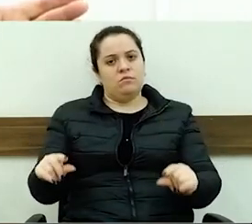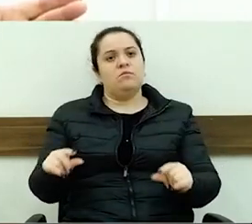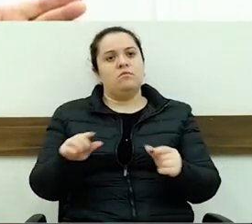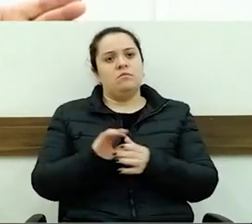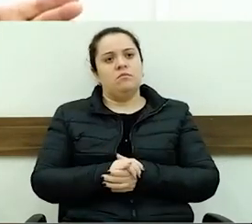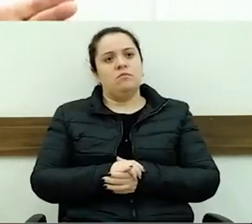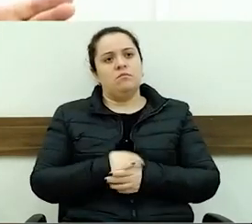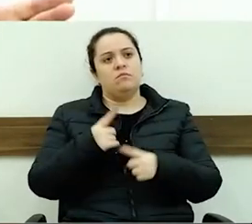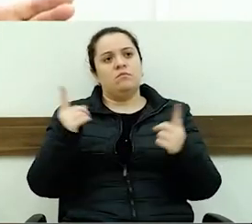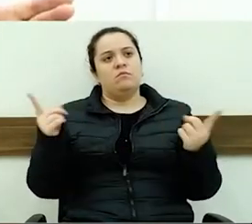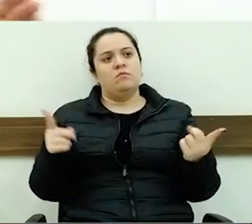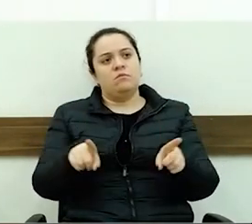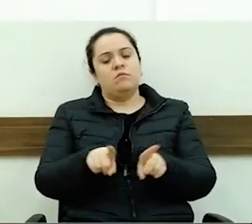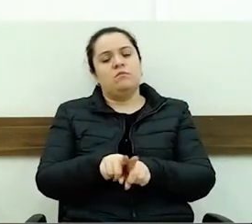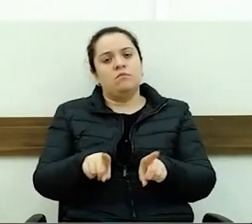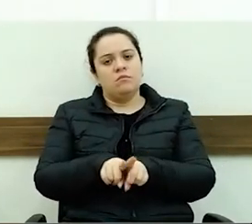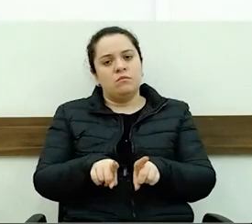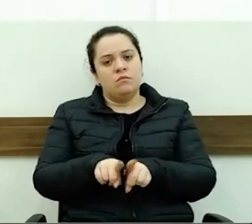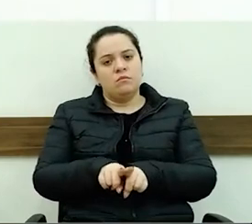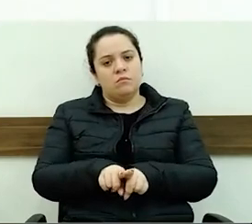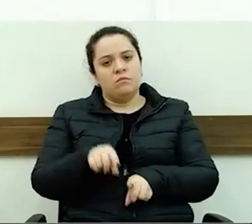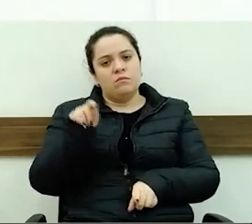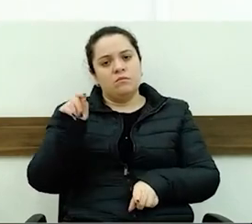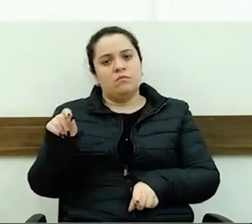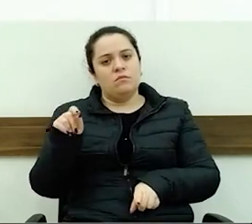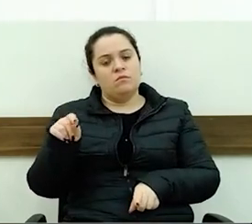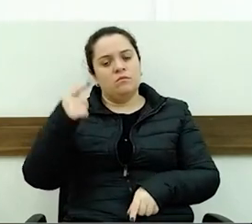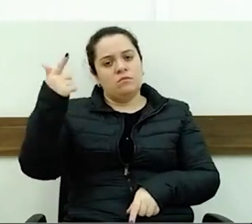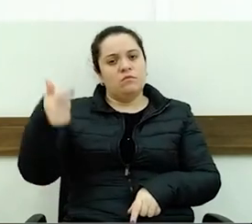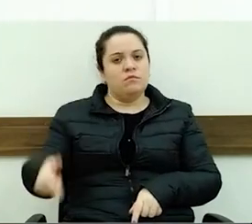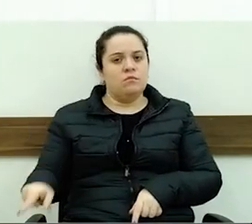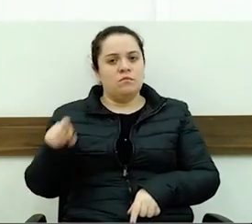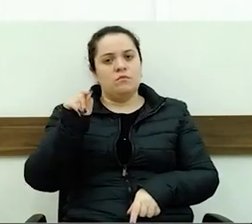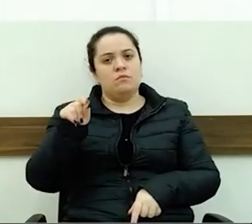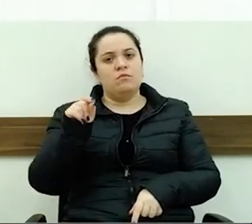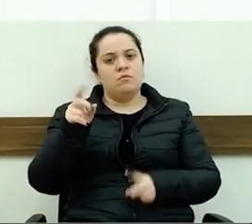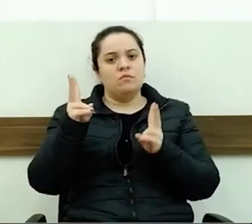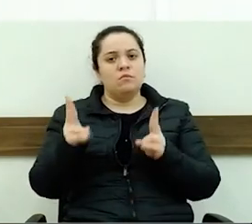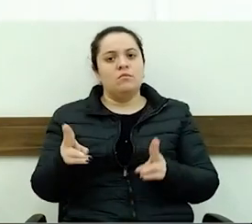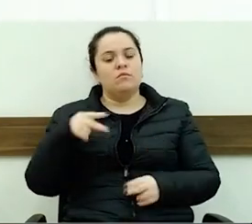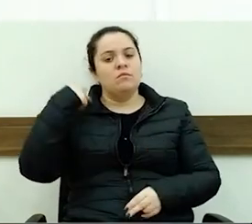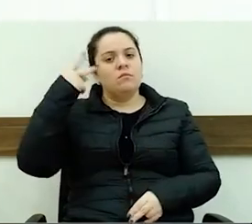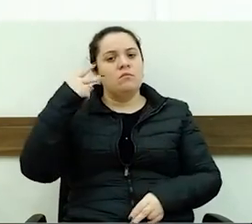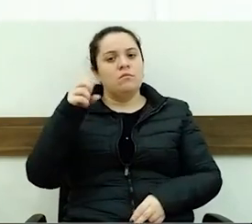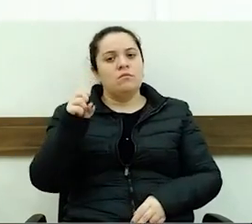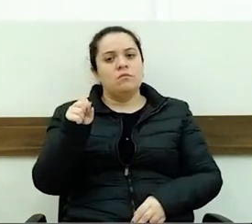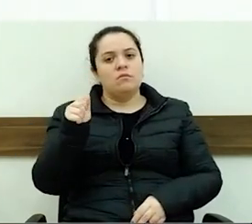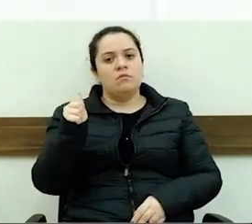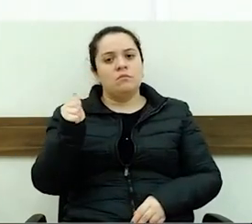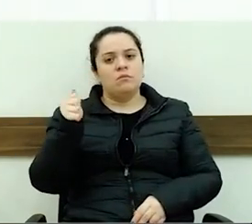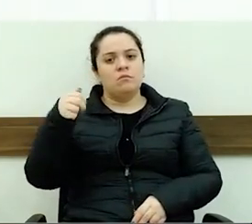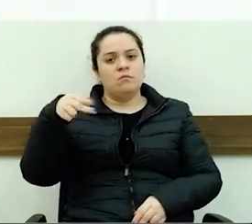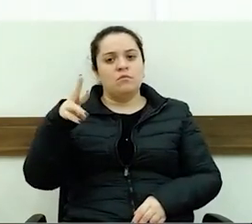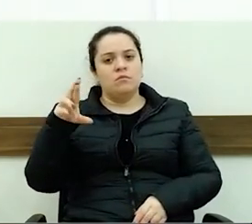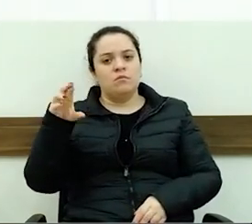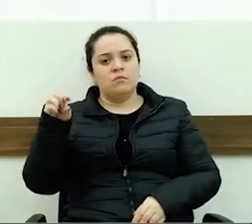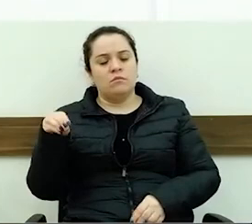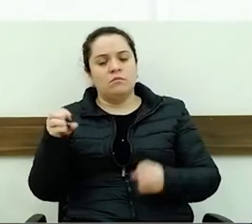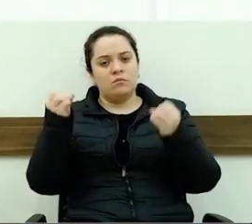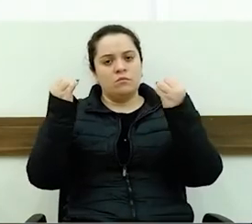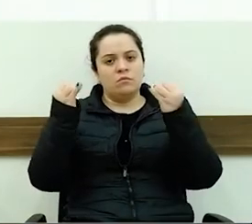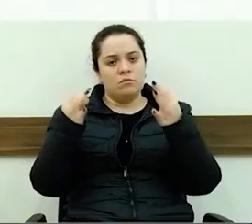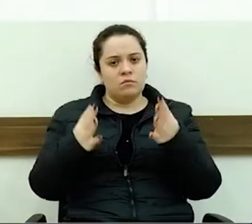Mas também tem, assim, até a contrapartida que o vereador Santos sempre coloca aqui, hoje nós estamos pegando a questão da dengue, que é um problema